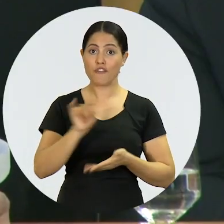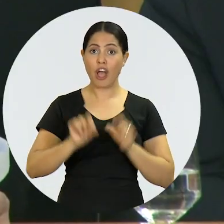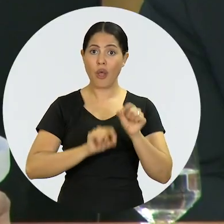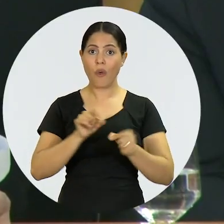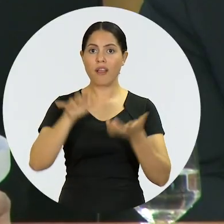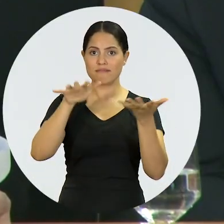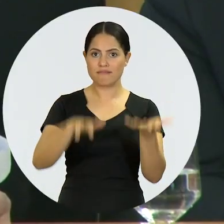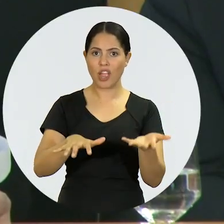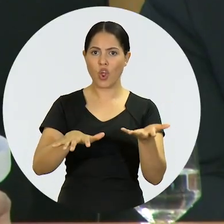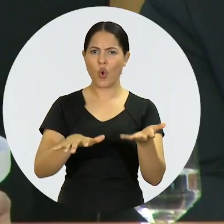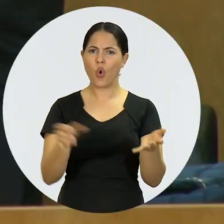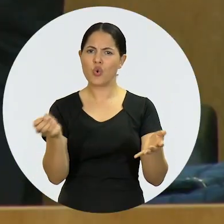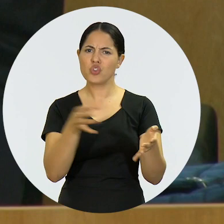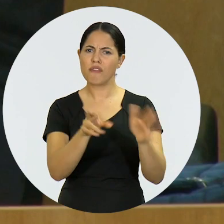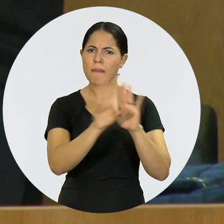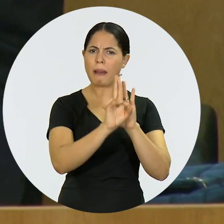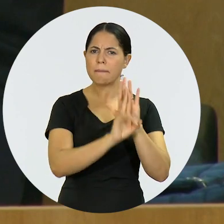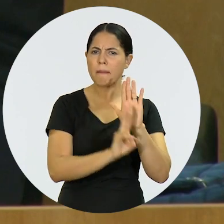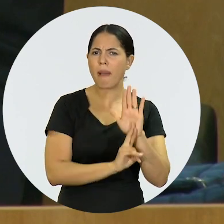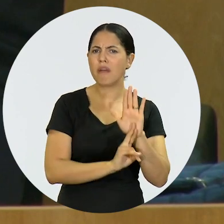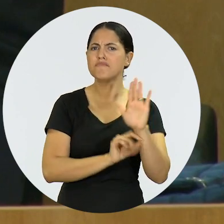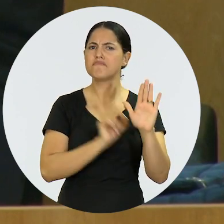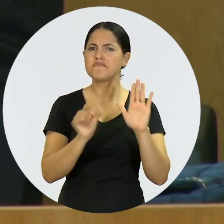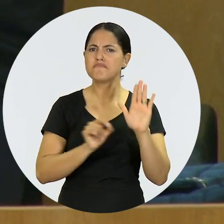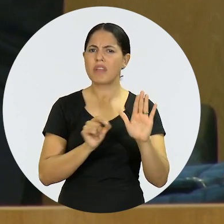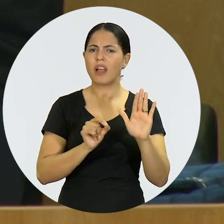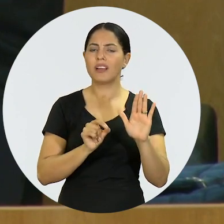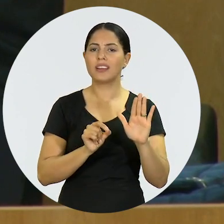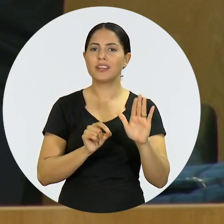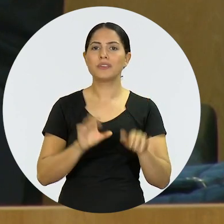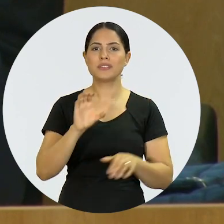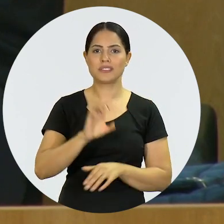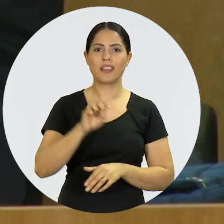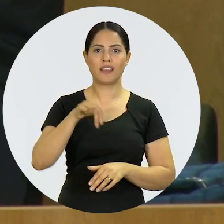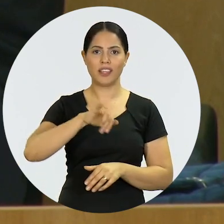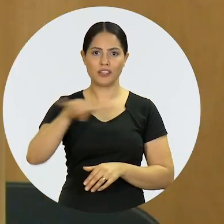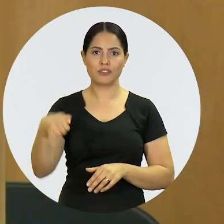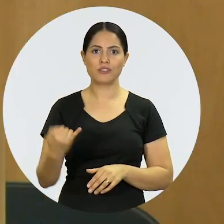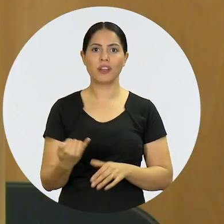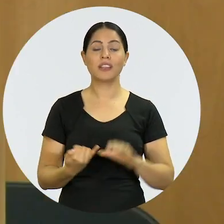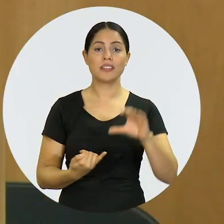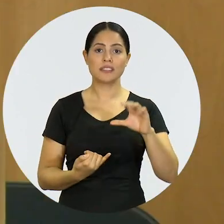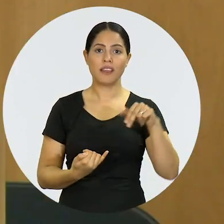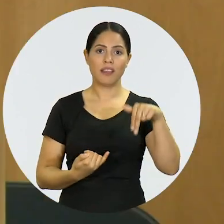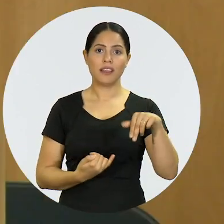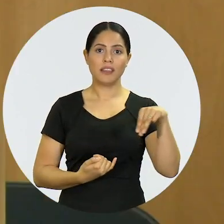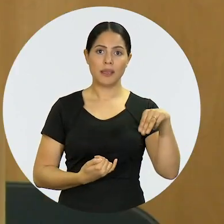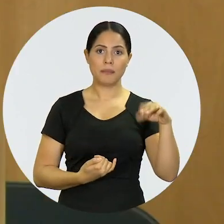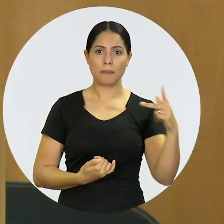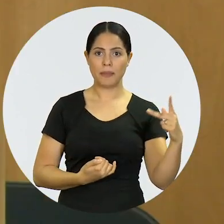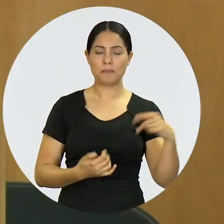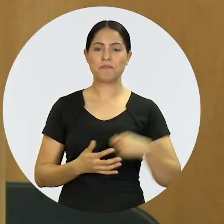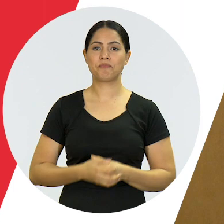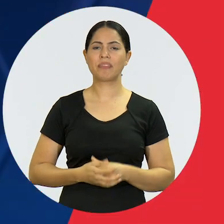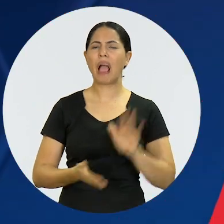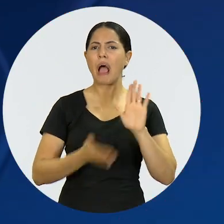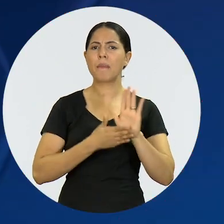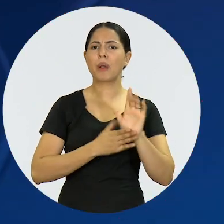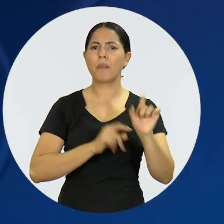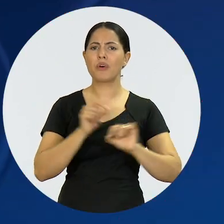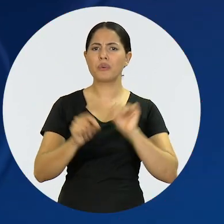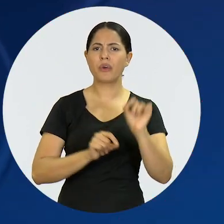OAB vai propor ao Congresso Nacional um novo organograma na composição do Conselho Nacional de Justiça e do Conselho Nacional do Ministério Público.